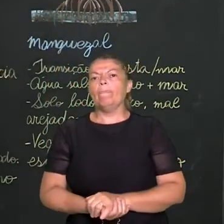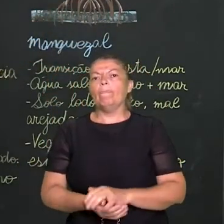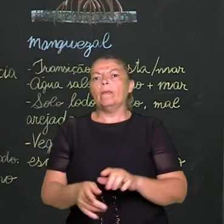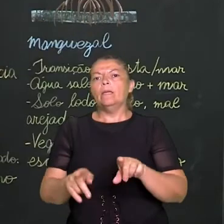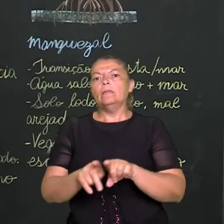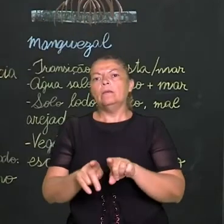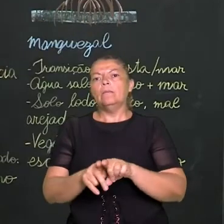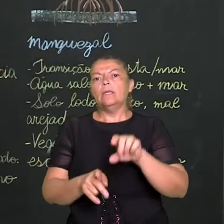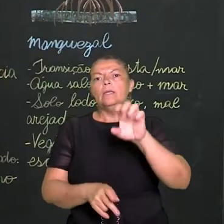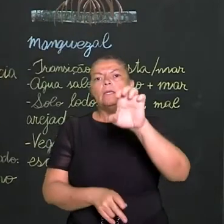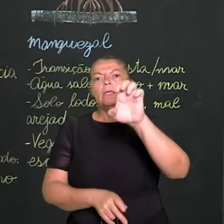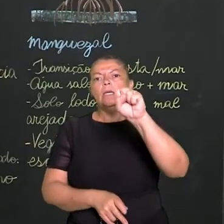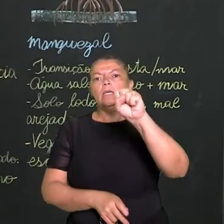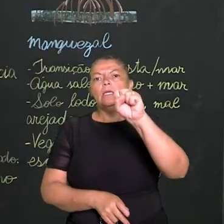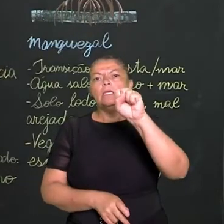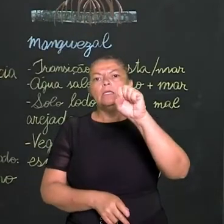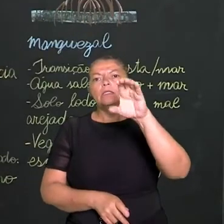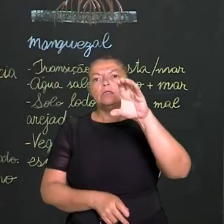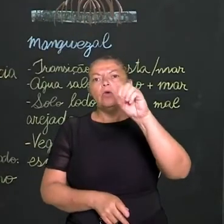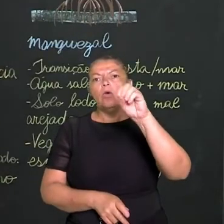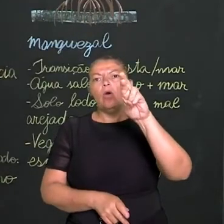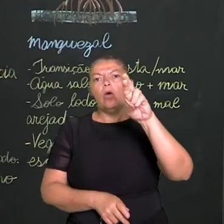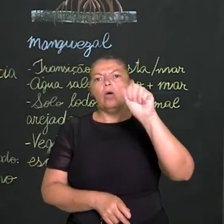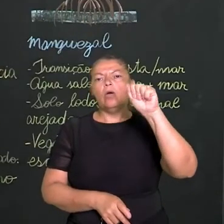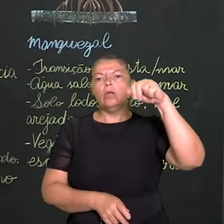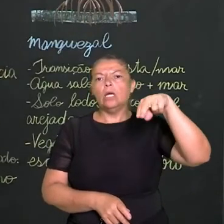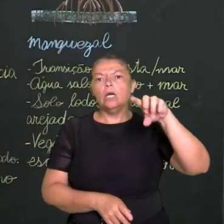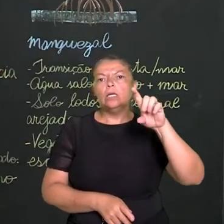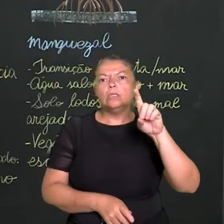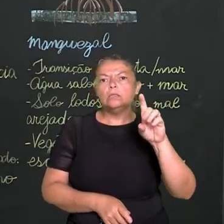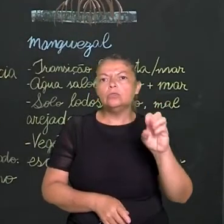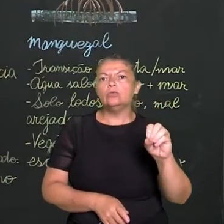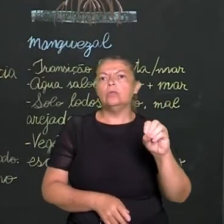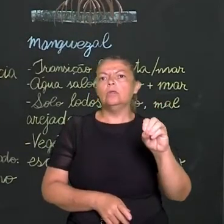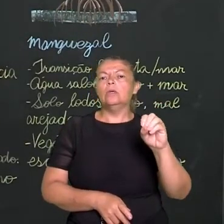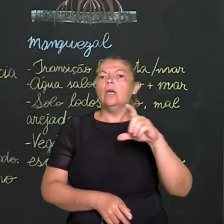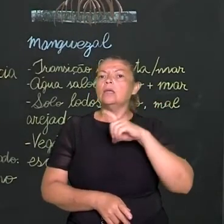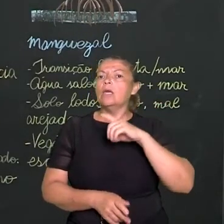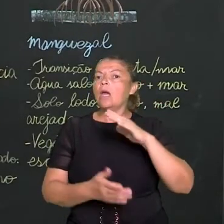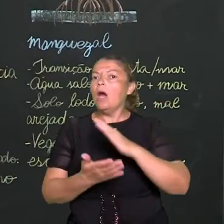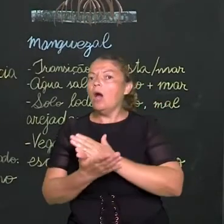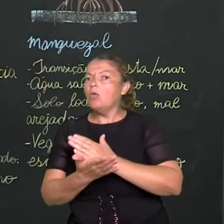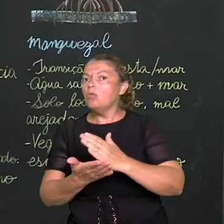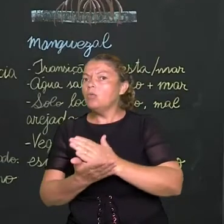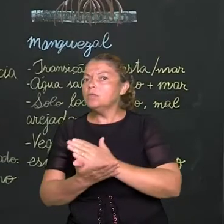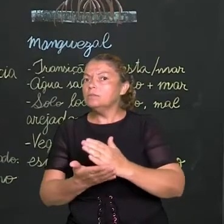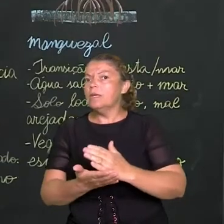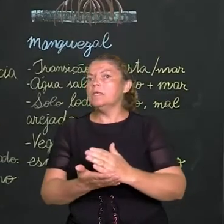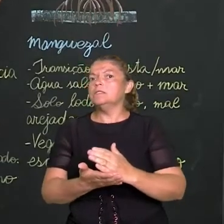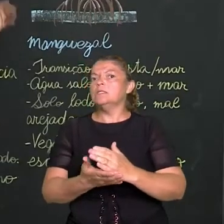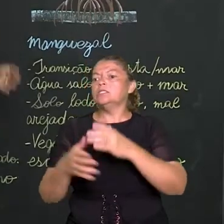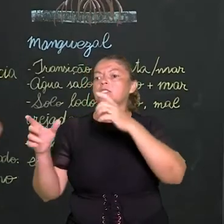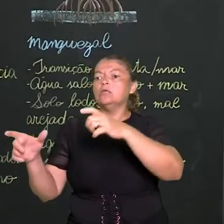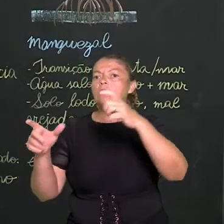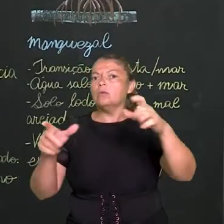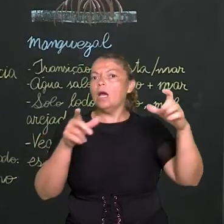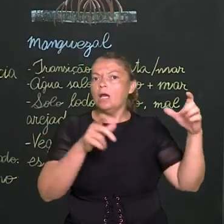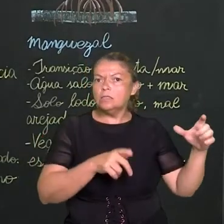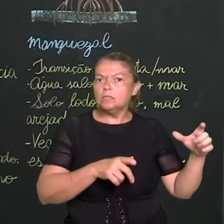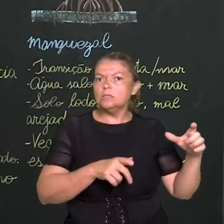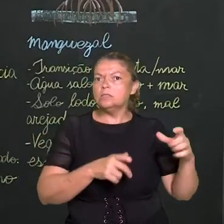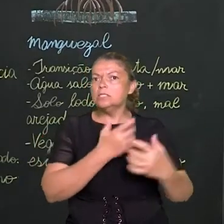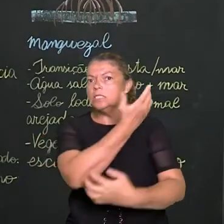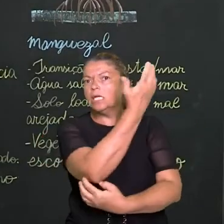É como se ela estivesse, de fato, se escorando para se equilibrar naquele solo. São algumas espécies de mangue comuns